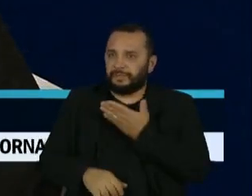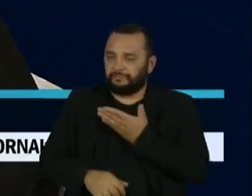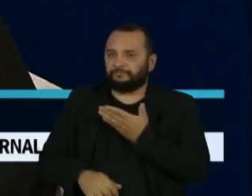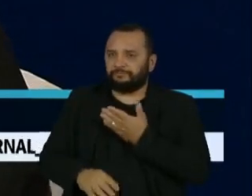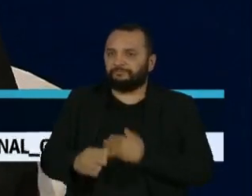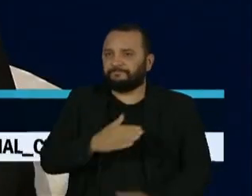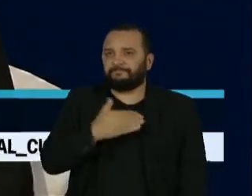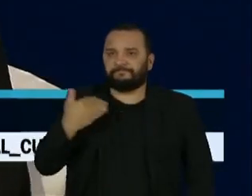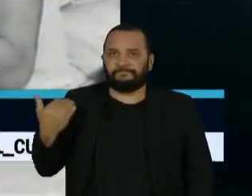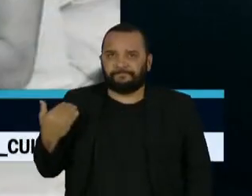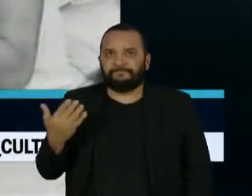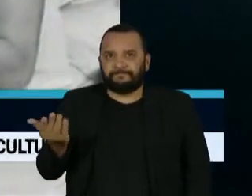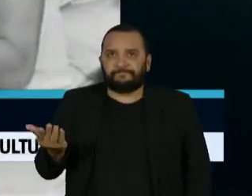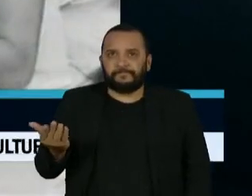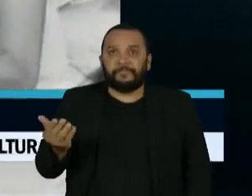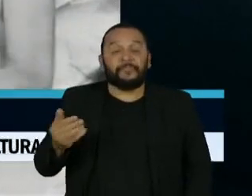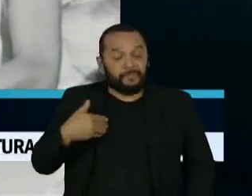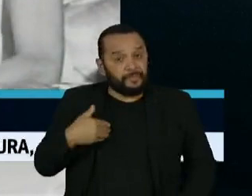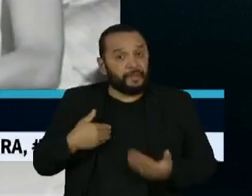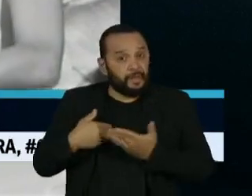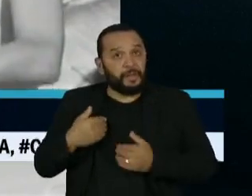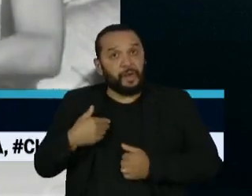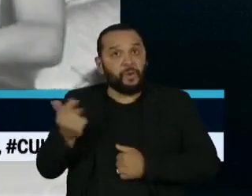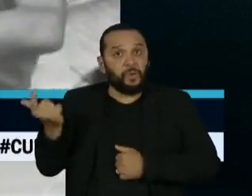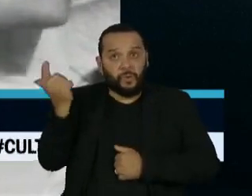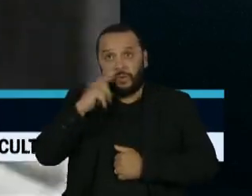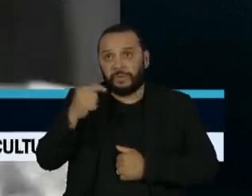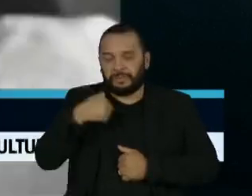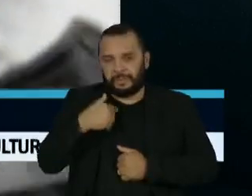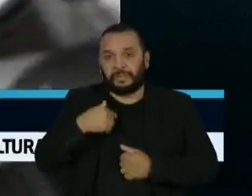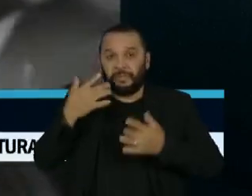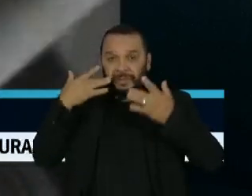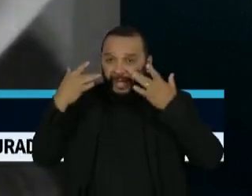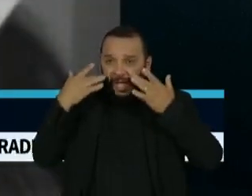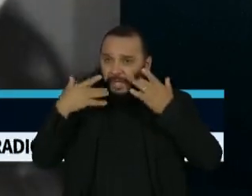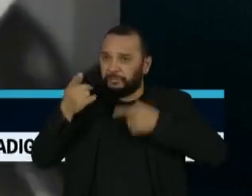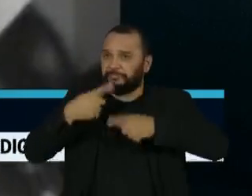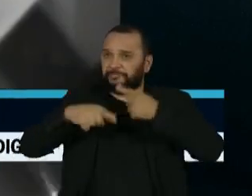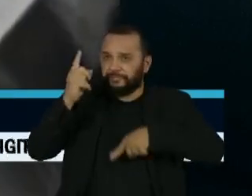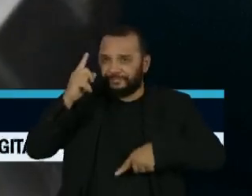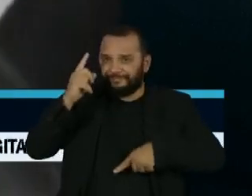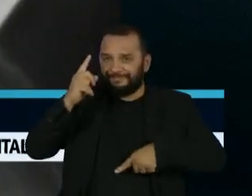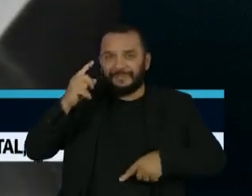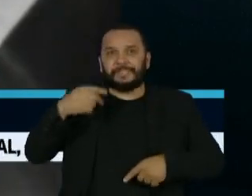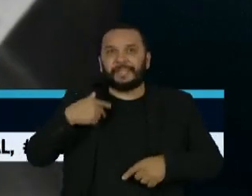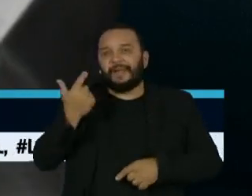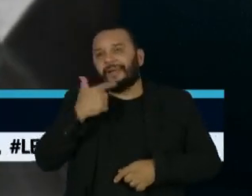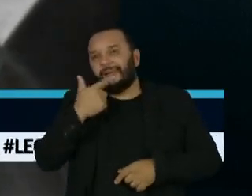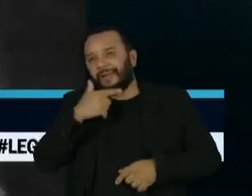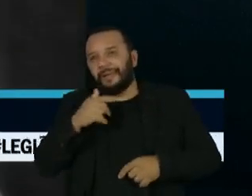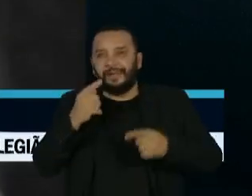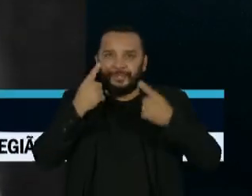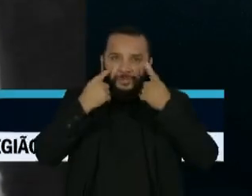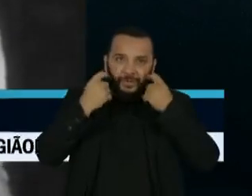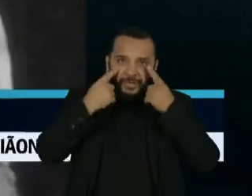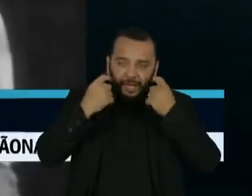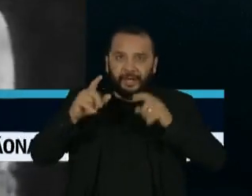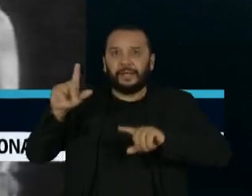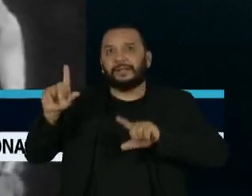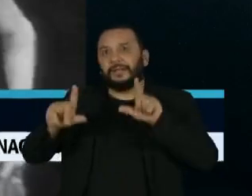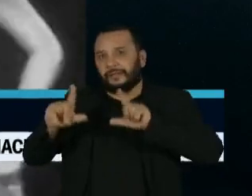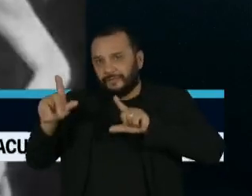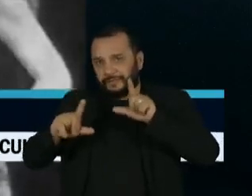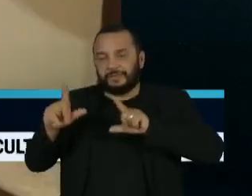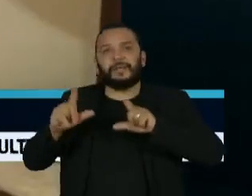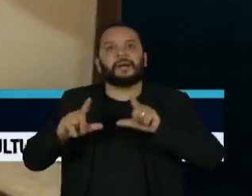consegui ser uma porção de coisas. Aracy Balabanian conseguiu emocionar, fez rir e chorar nos palcos, na televisão e